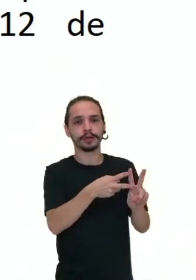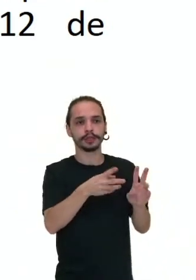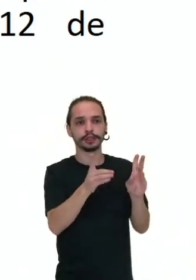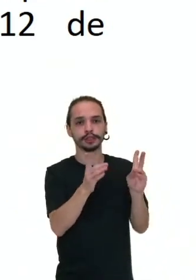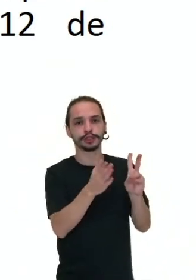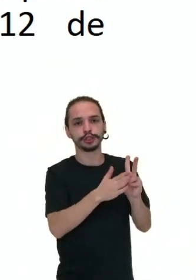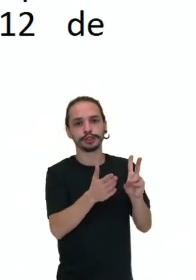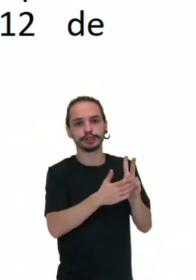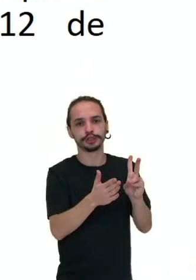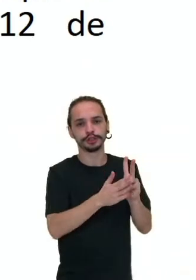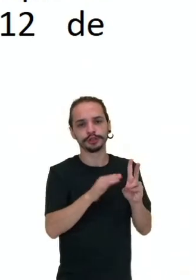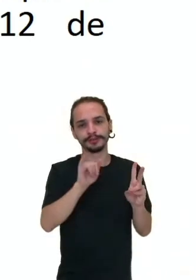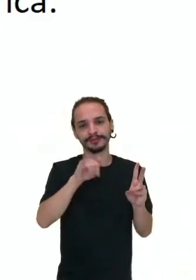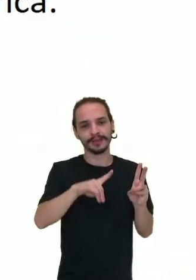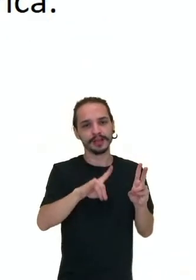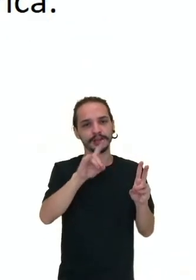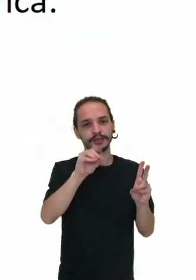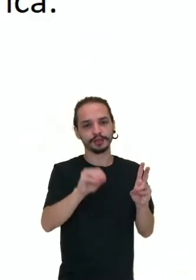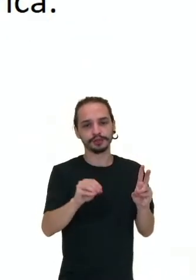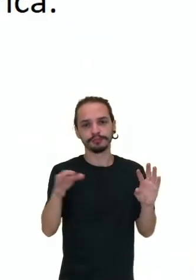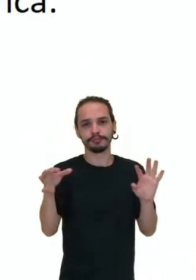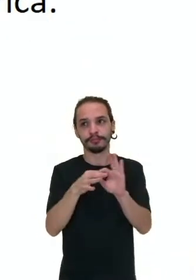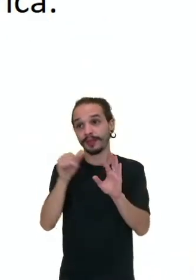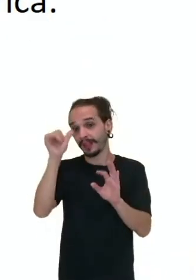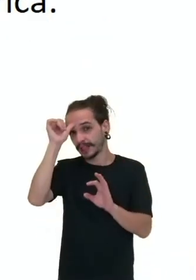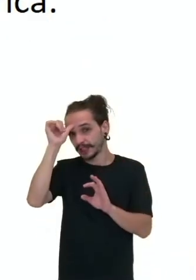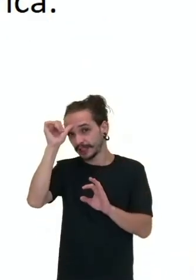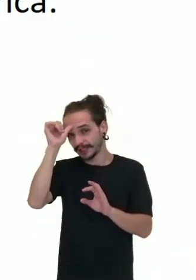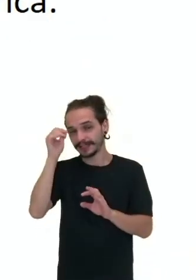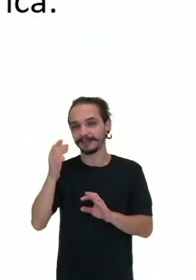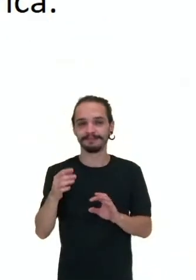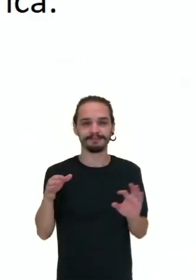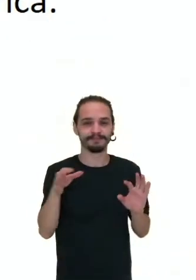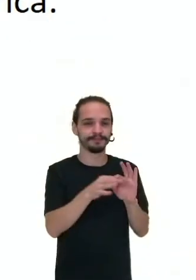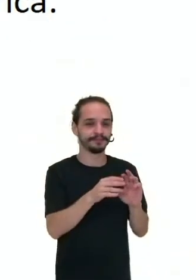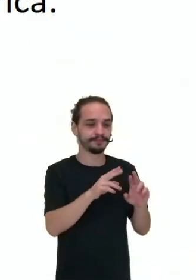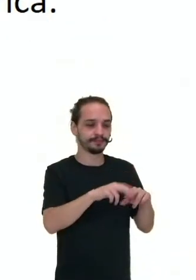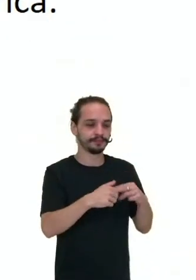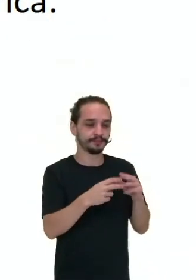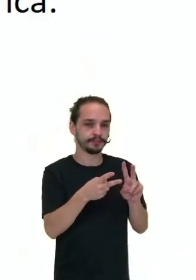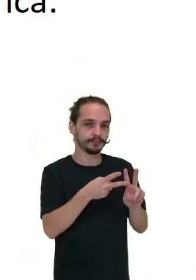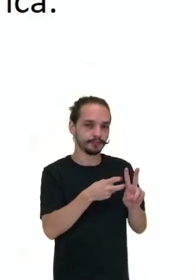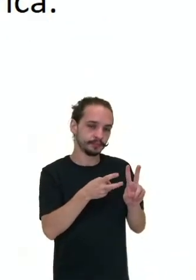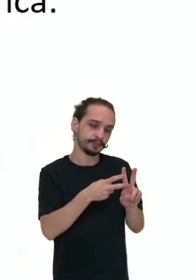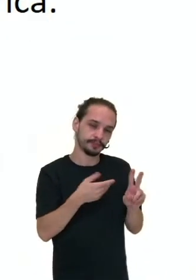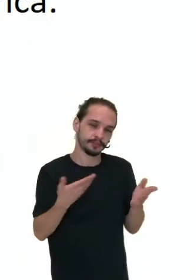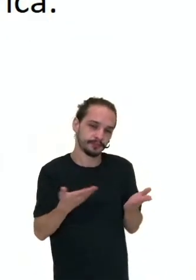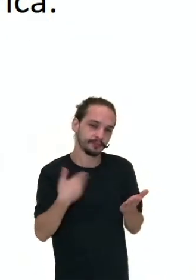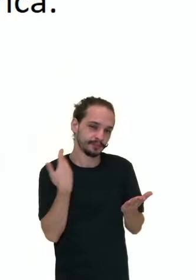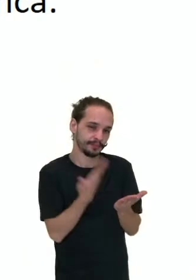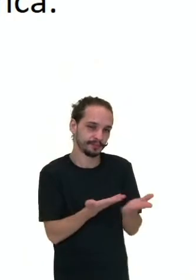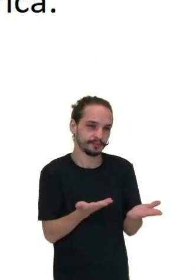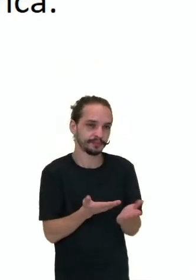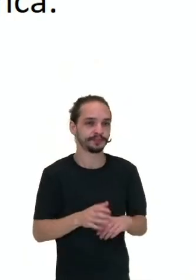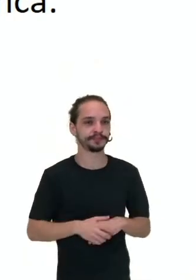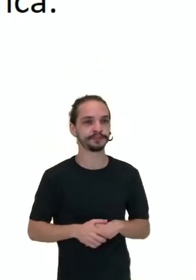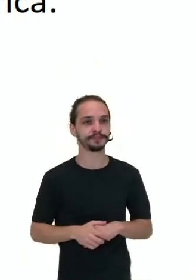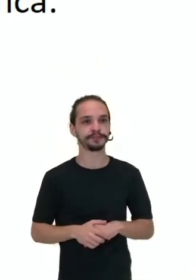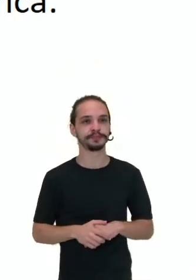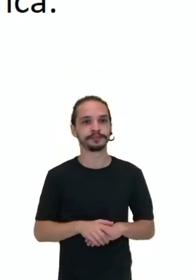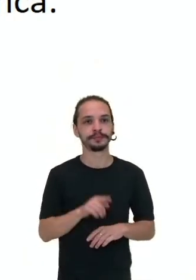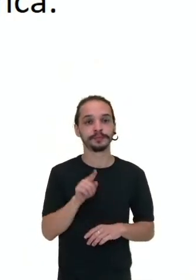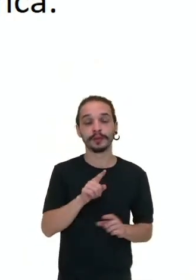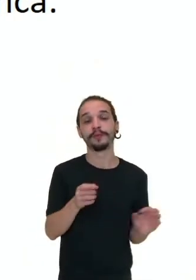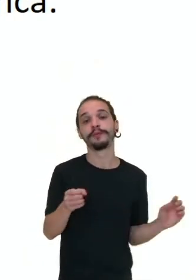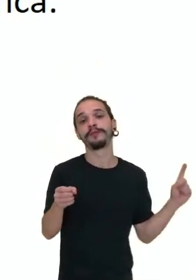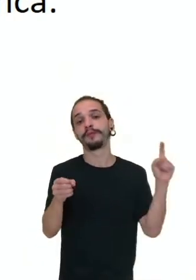índio, por conta do Cristóvão Colombo, tá? Então, aqui, no retorno na Espanha, Colombo deu a notícia aos reis católicos,